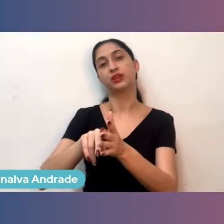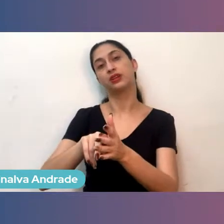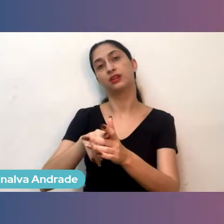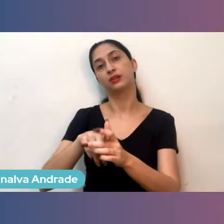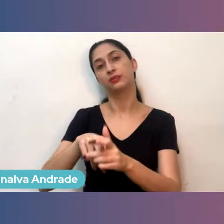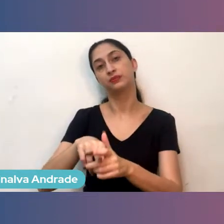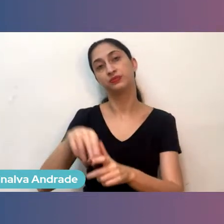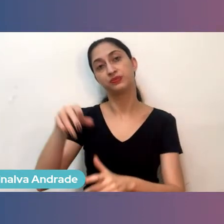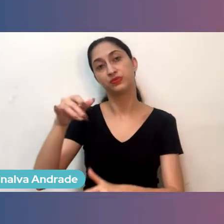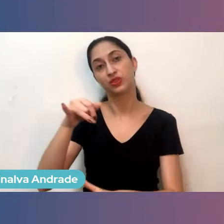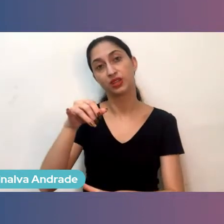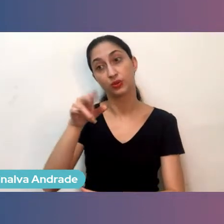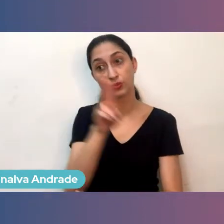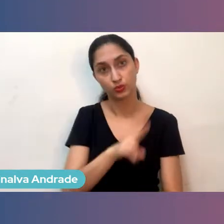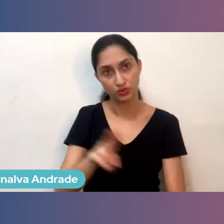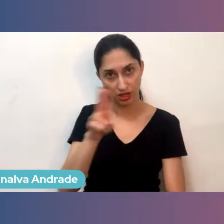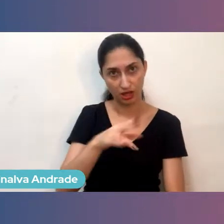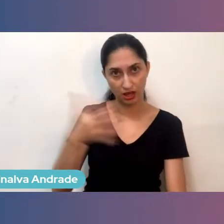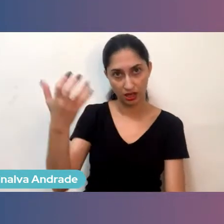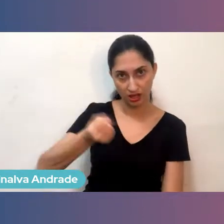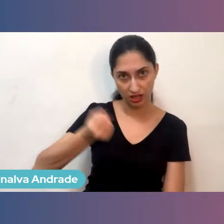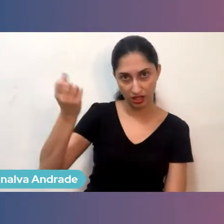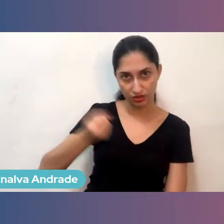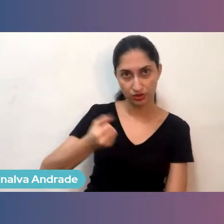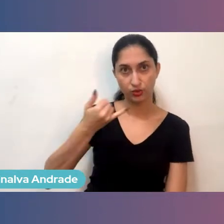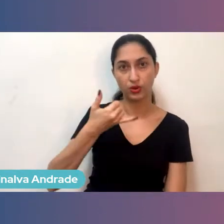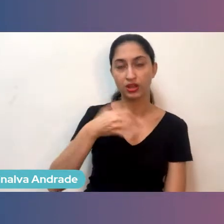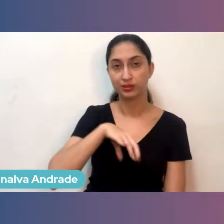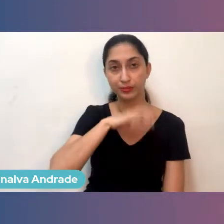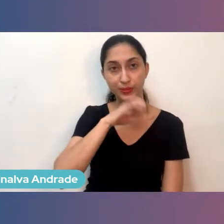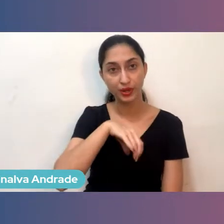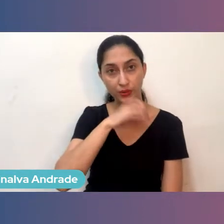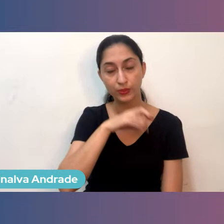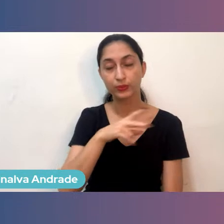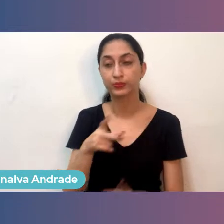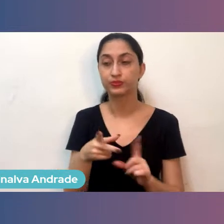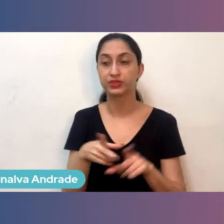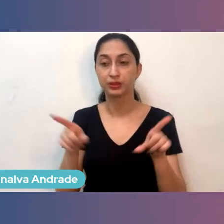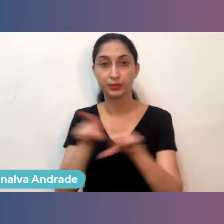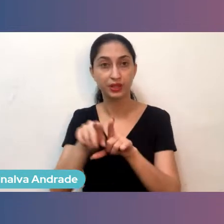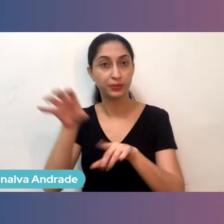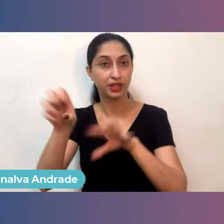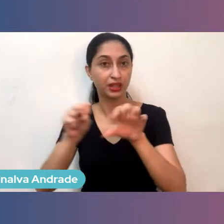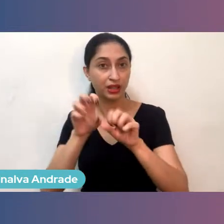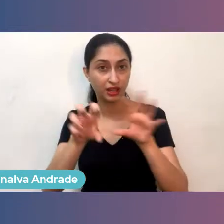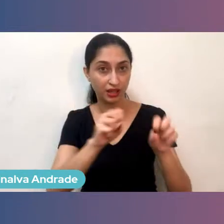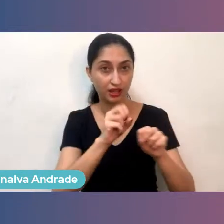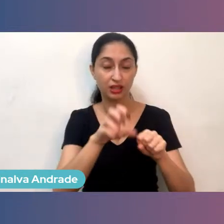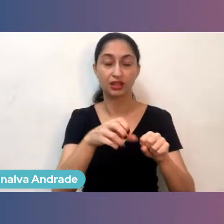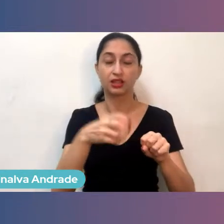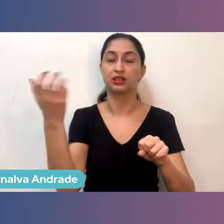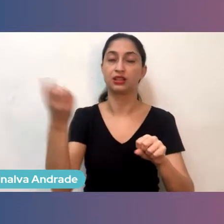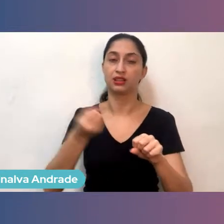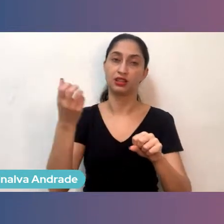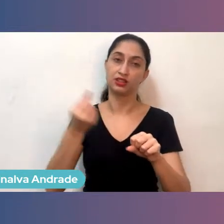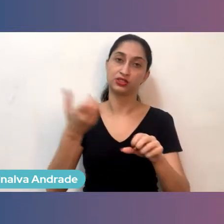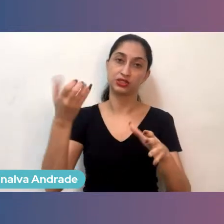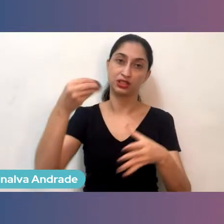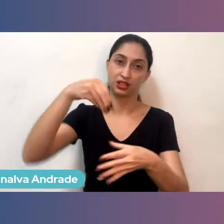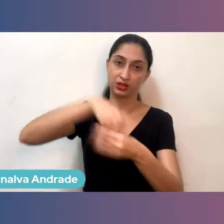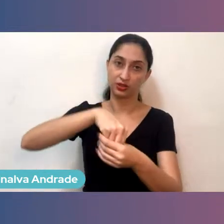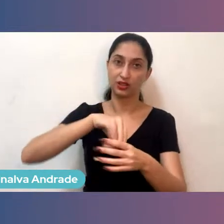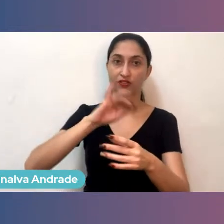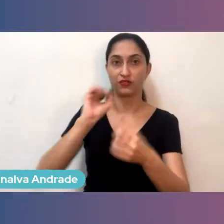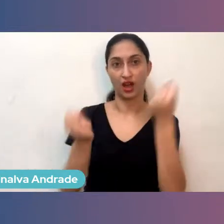o manejo animal à logística do leite para a entrada das fábricas. Já existem multinacionais